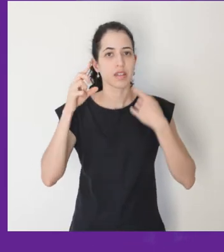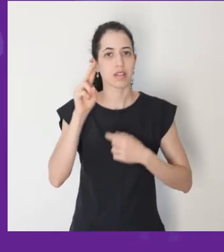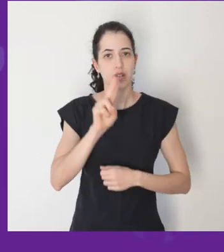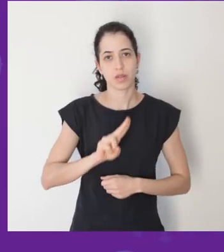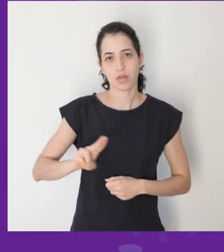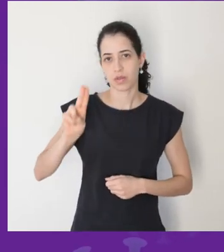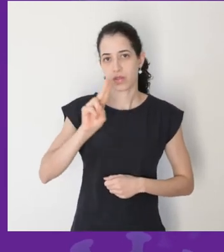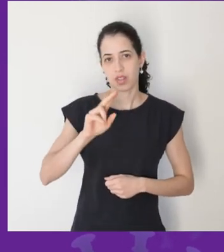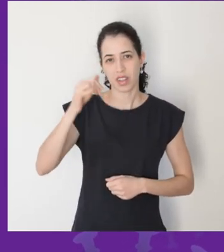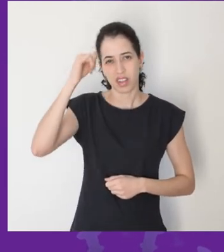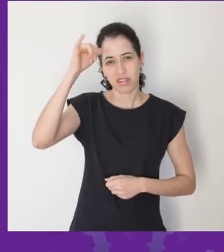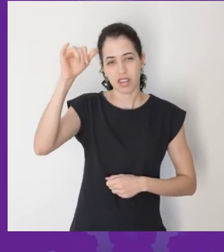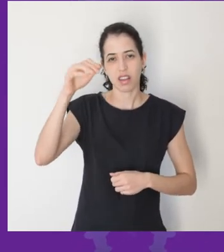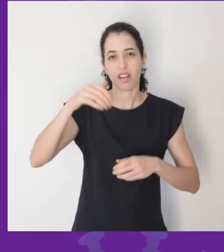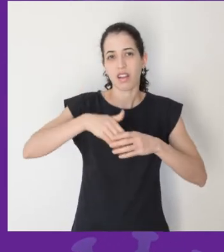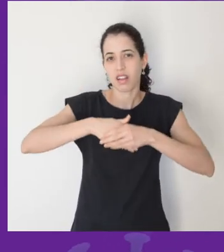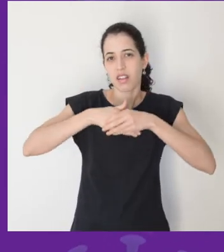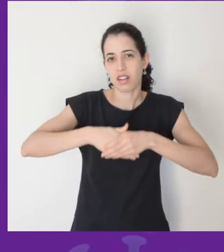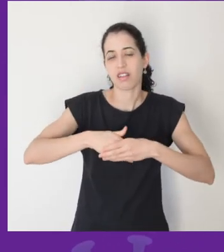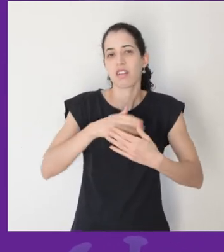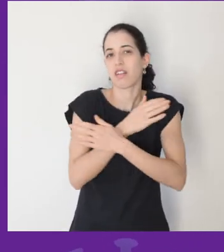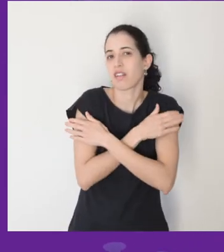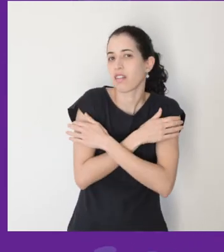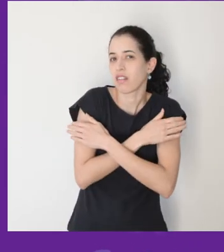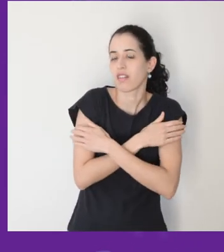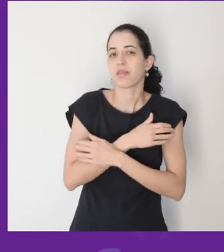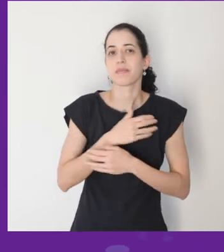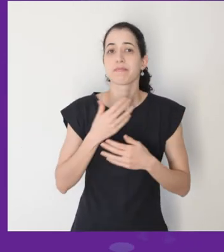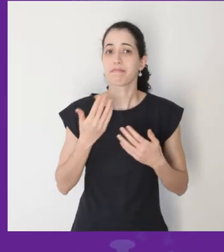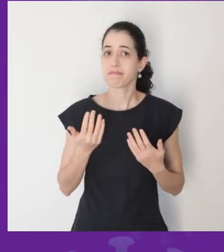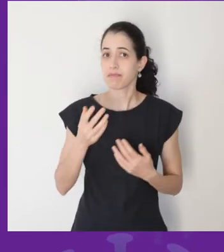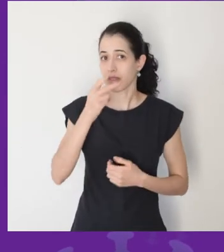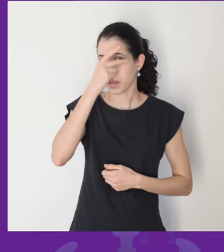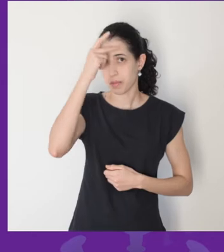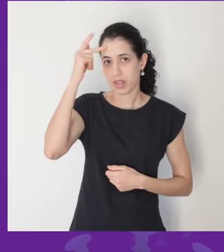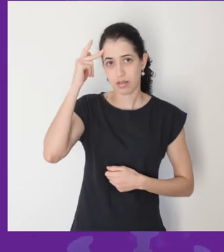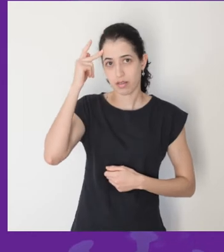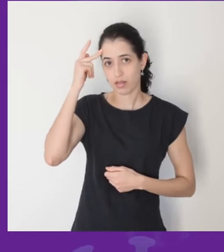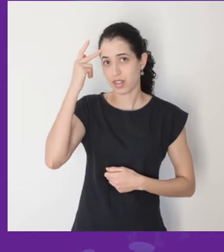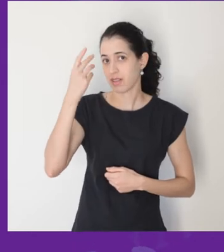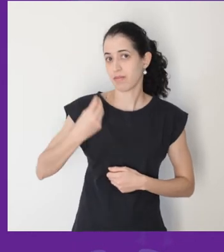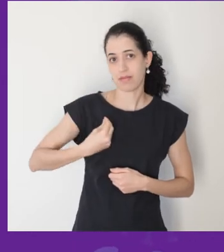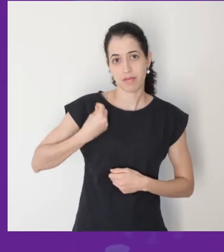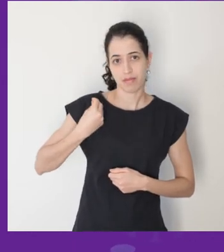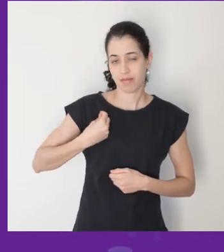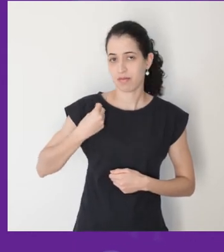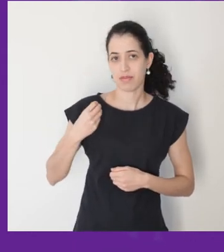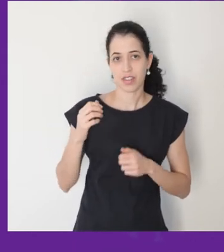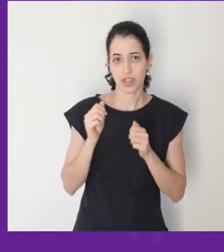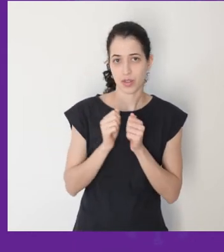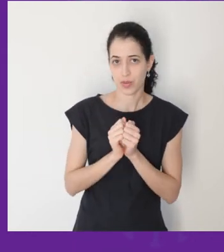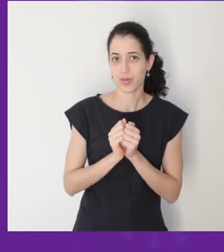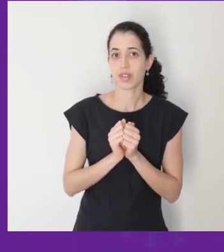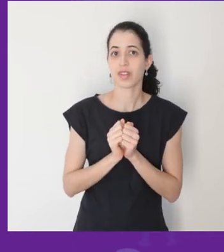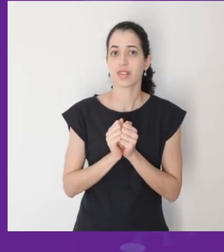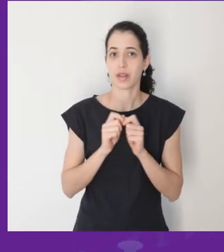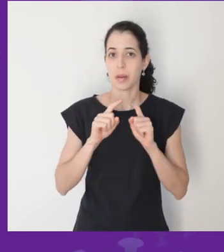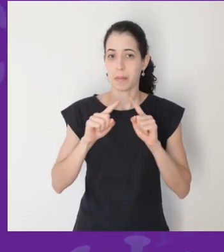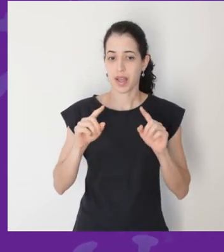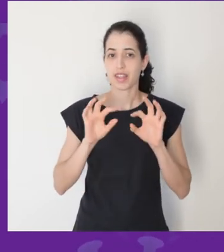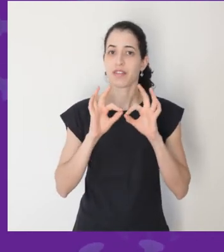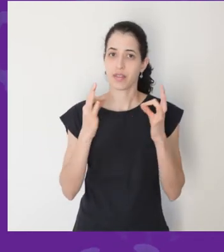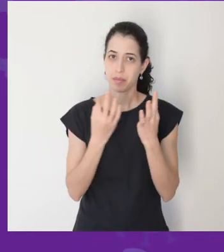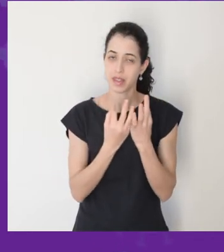todo, não ficar se tocando, cumprimentando, abraçando, ou seja, pessoas que não moram juntas, mesmo que sejam da mesma